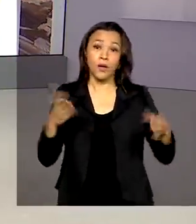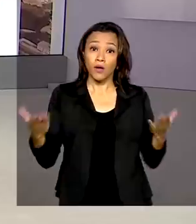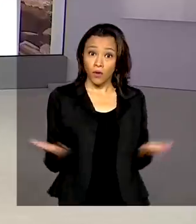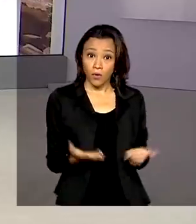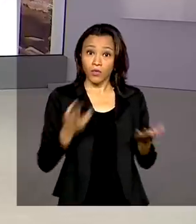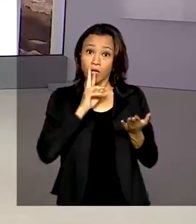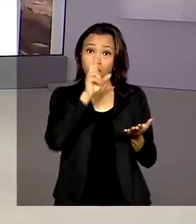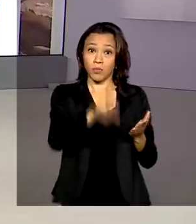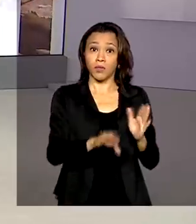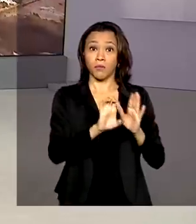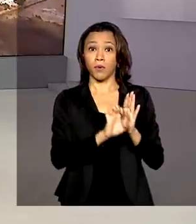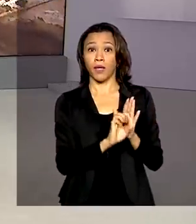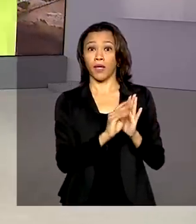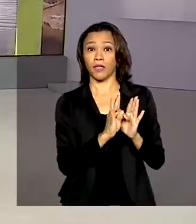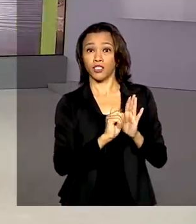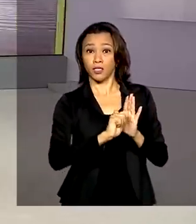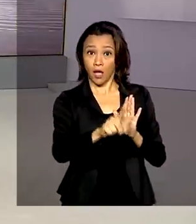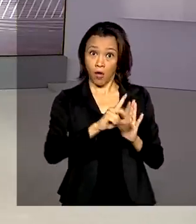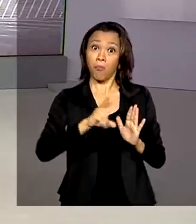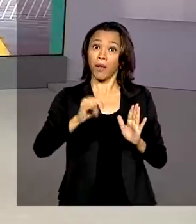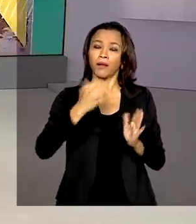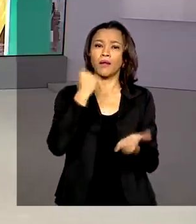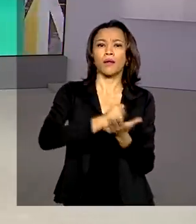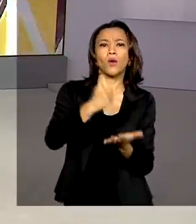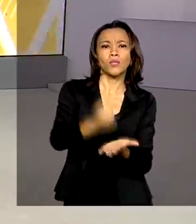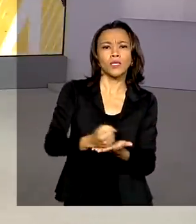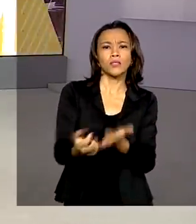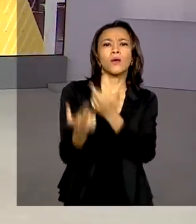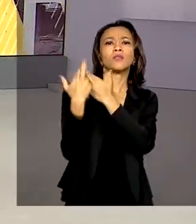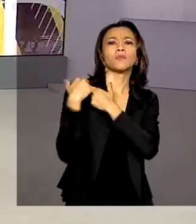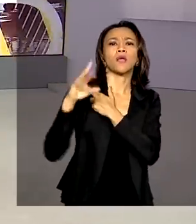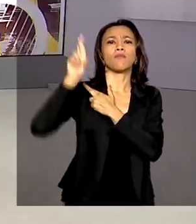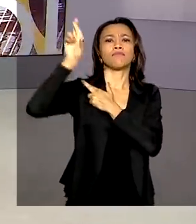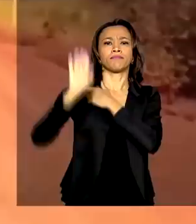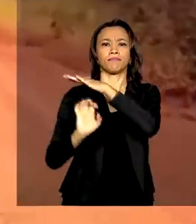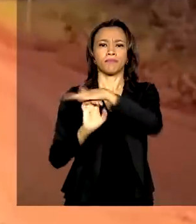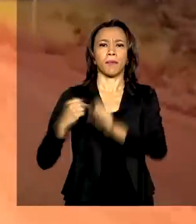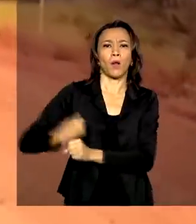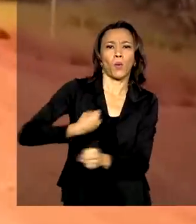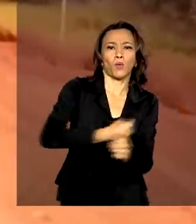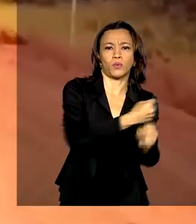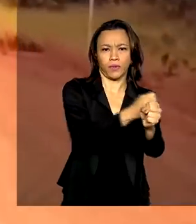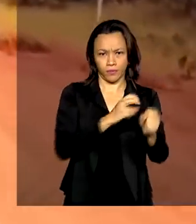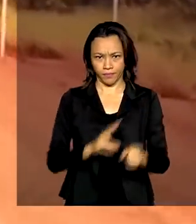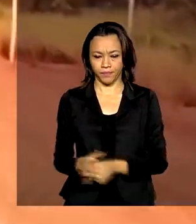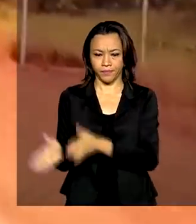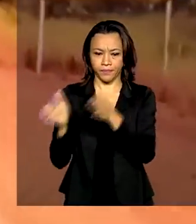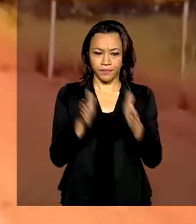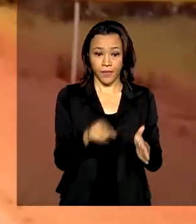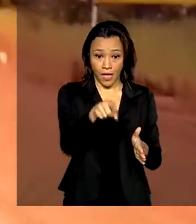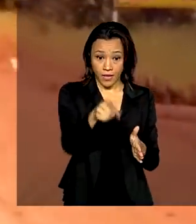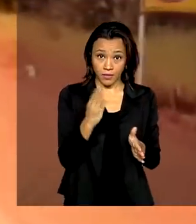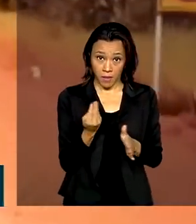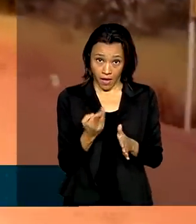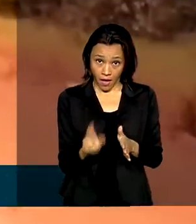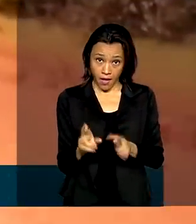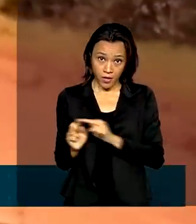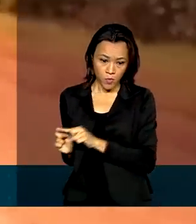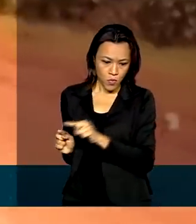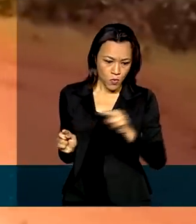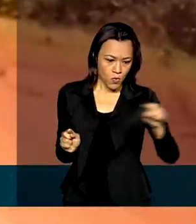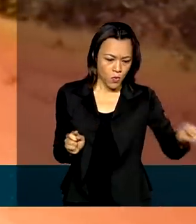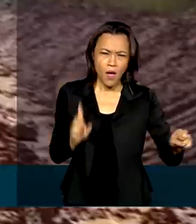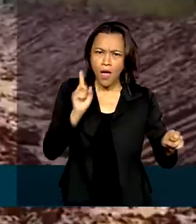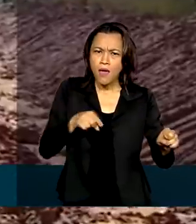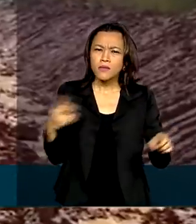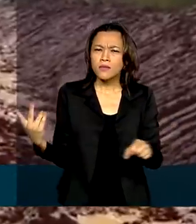para a contratação da empresa que será responsável pela obra. A BR-319 é estratégica